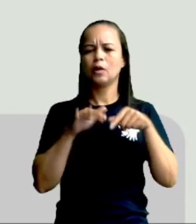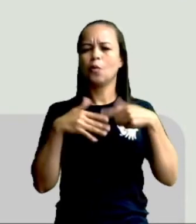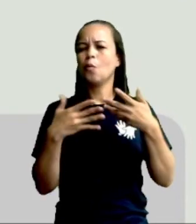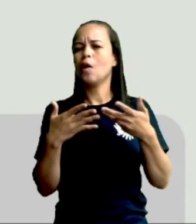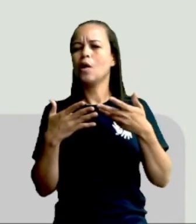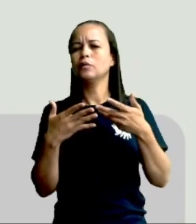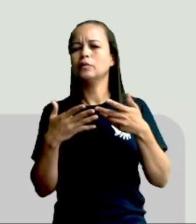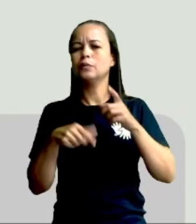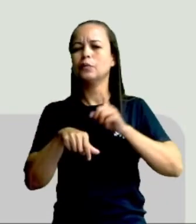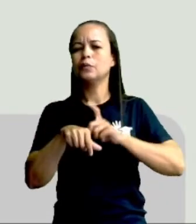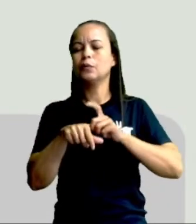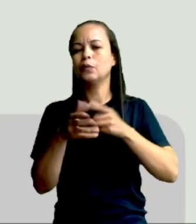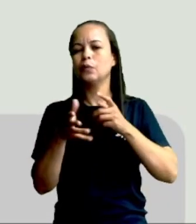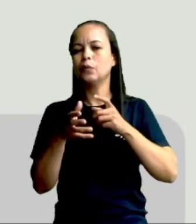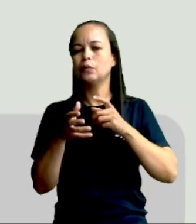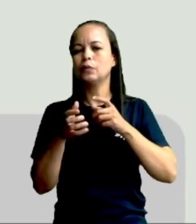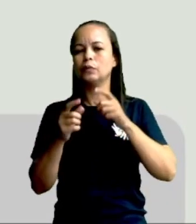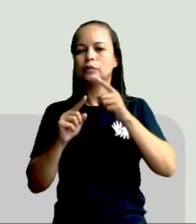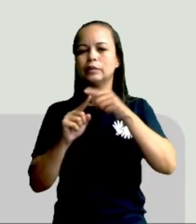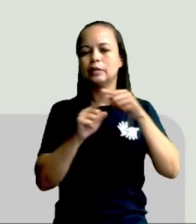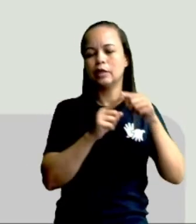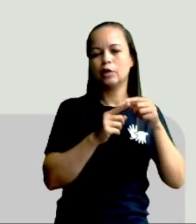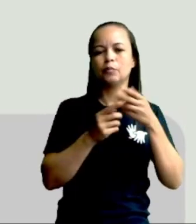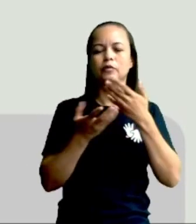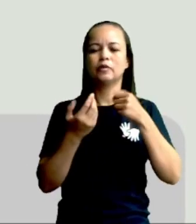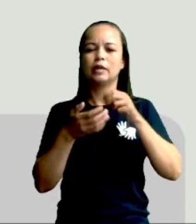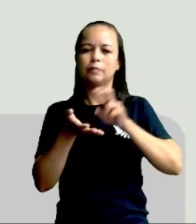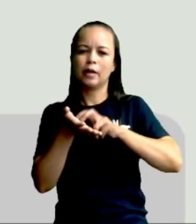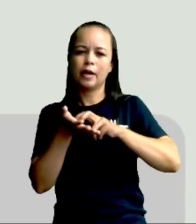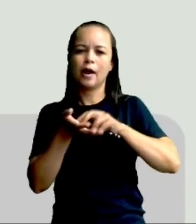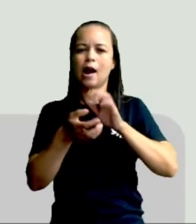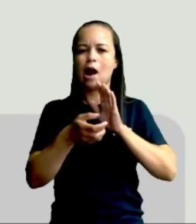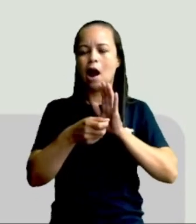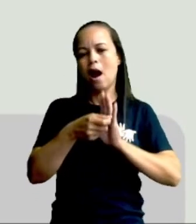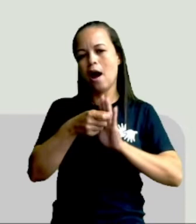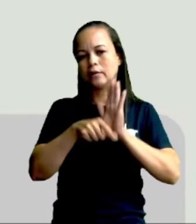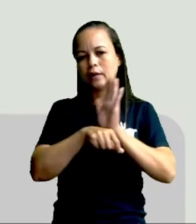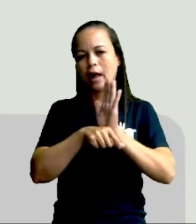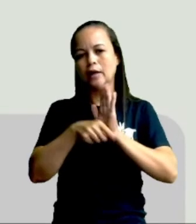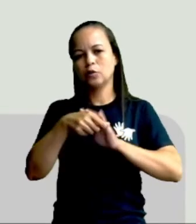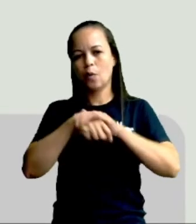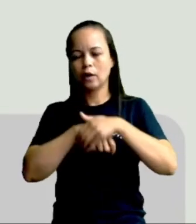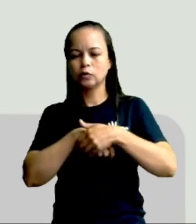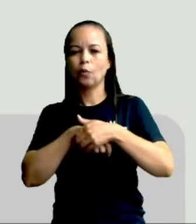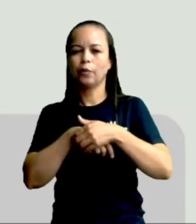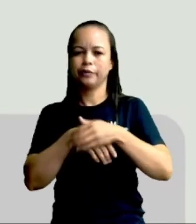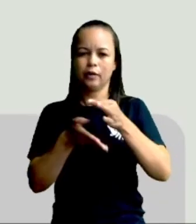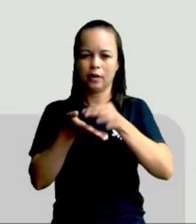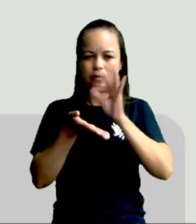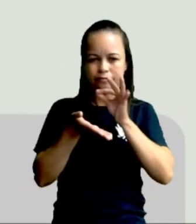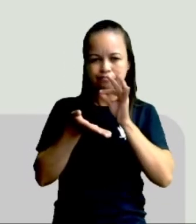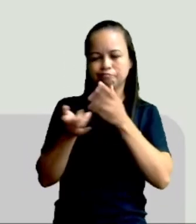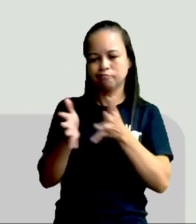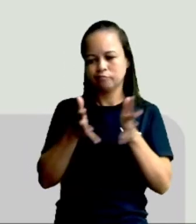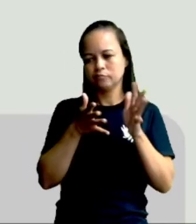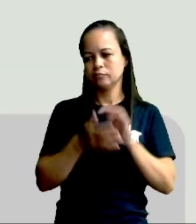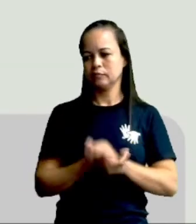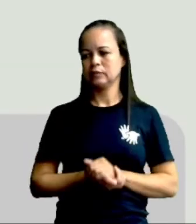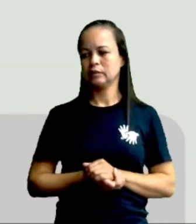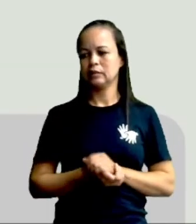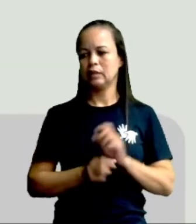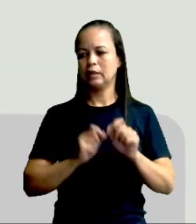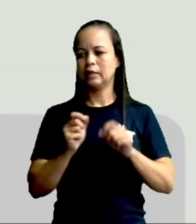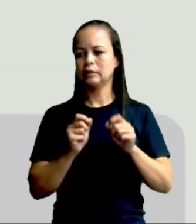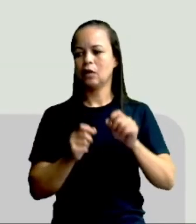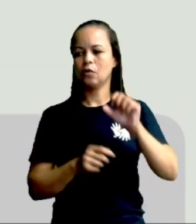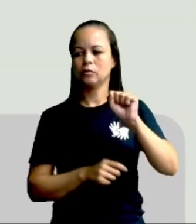é o tipo de refeição? É o café da manhã, o almoço ou a janta? E ela responde salmão. Então, salmão é um tipo de quê?